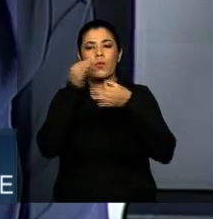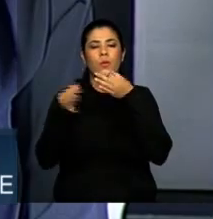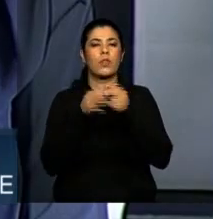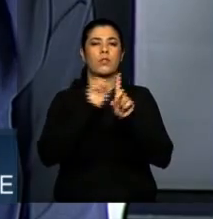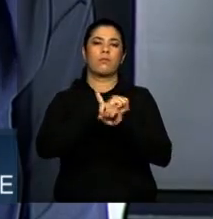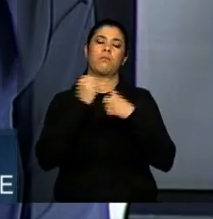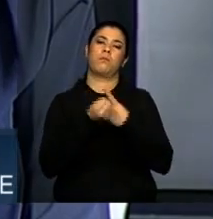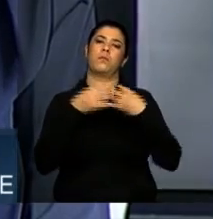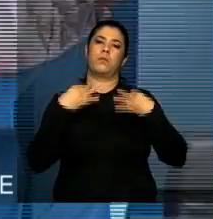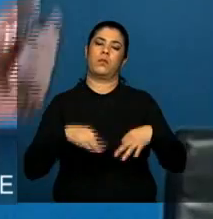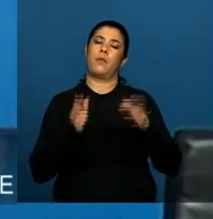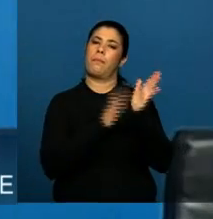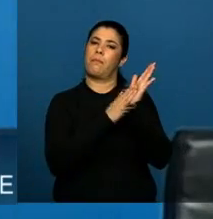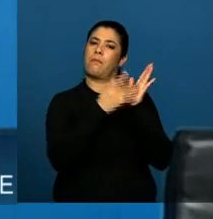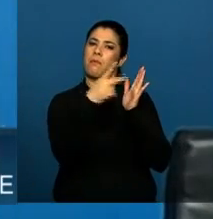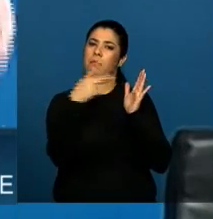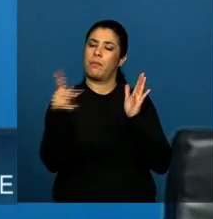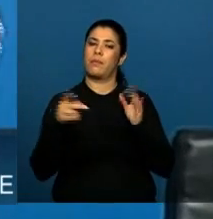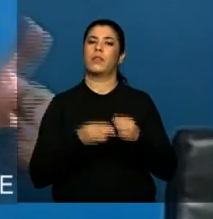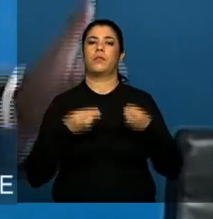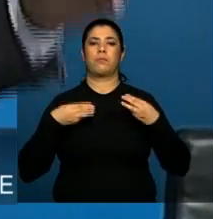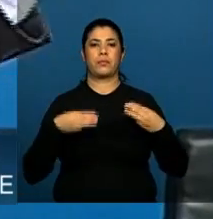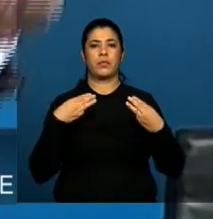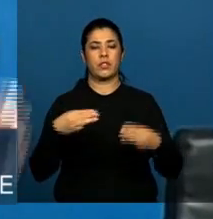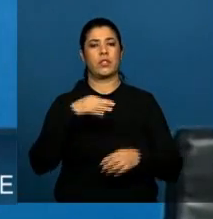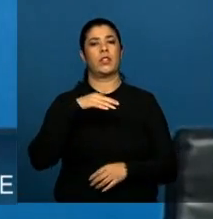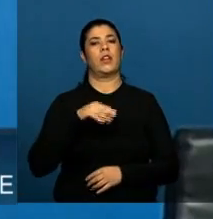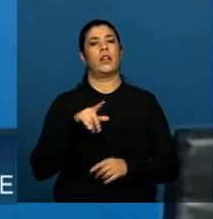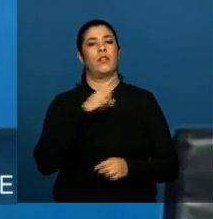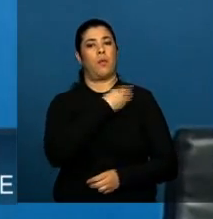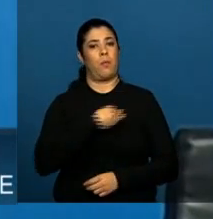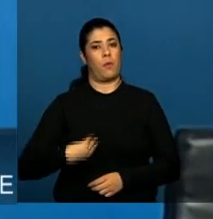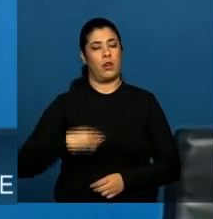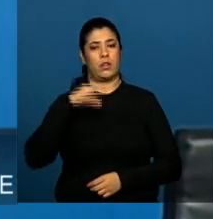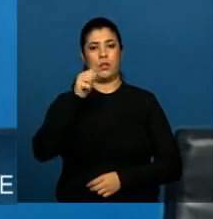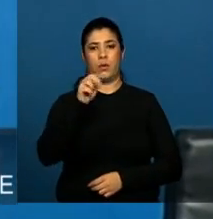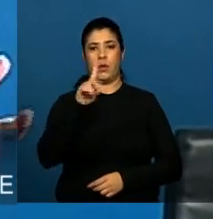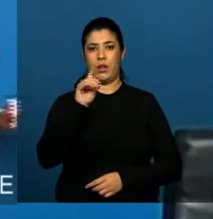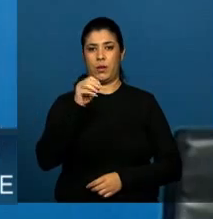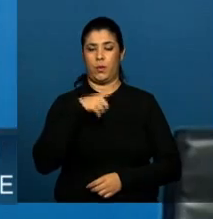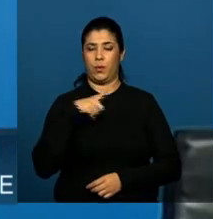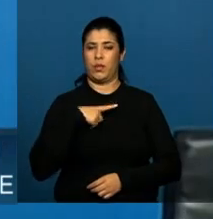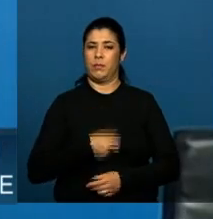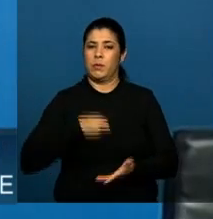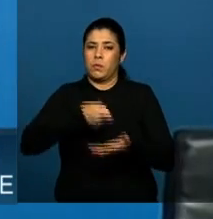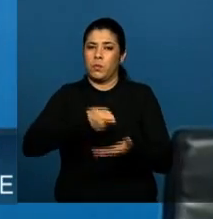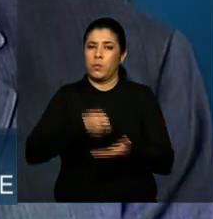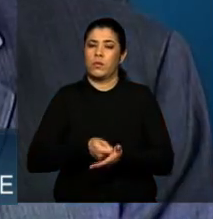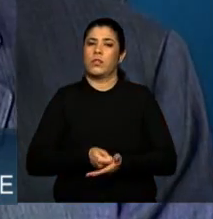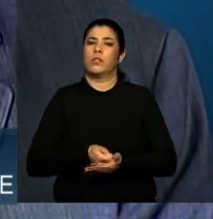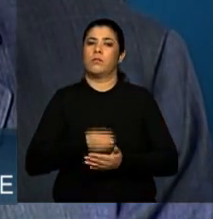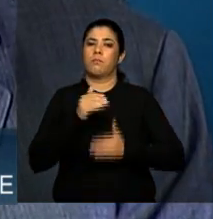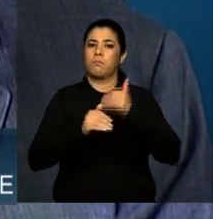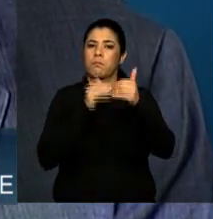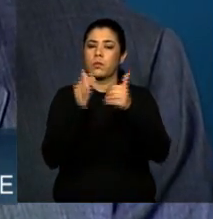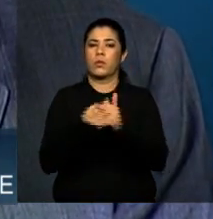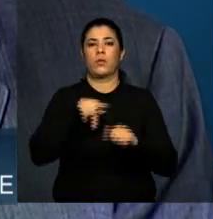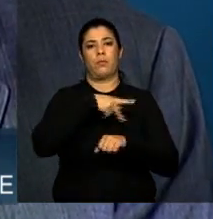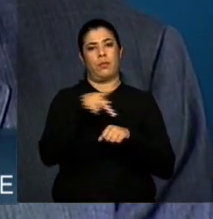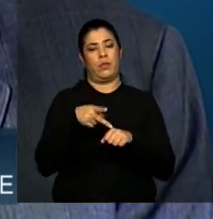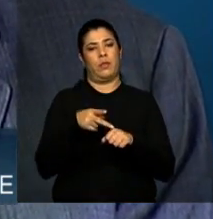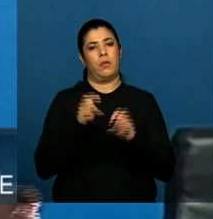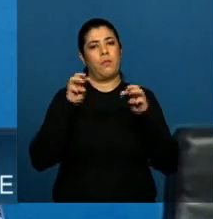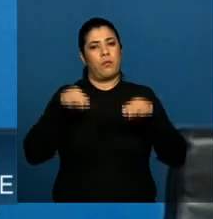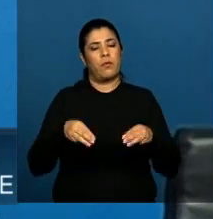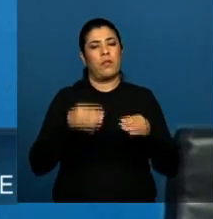mais um passo acertado parabéns, ministro Eduardo Cardoso, por insistir nesse caminho da participação que tão bem tem feito ao país. Eu quero, por fim,